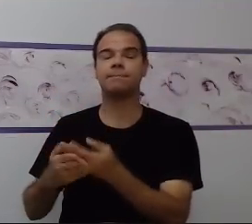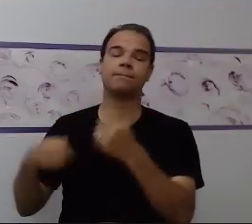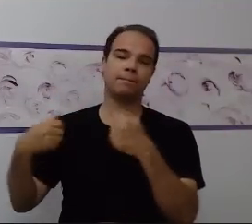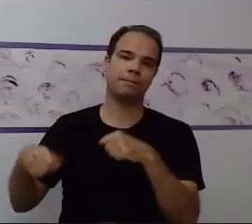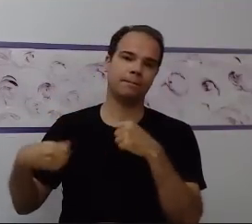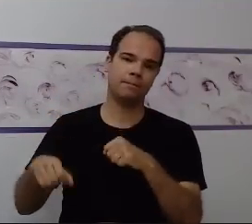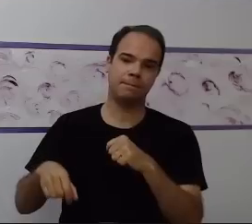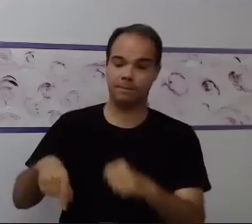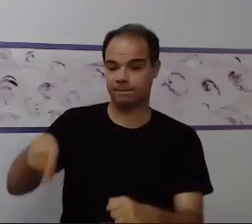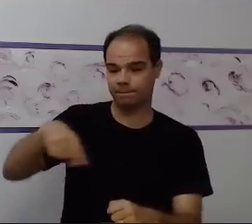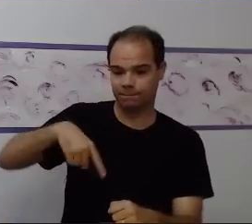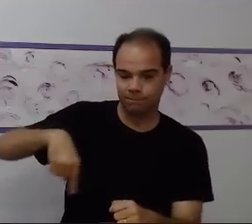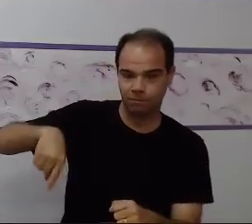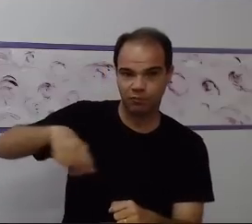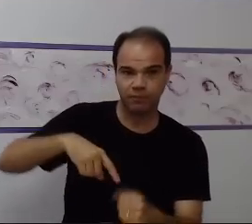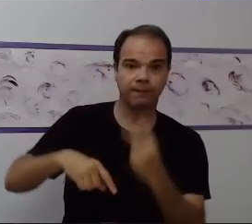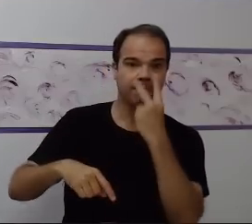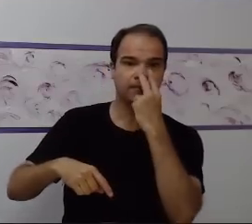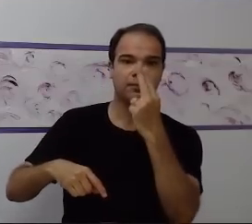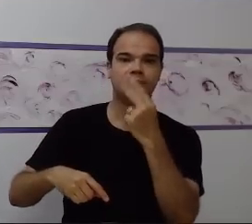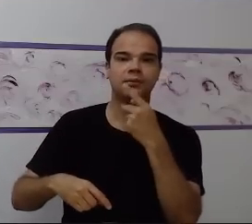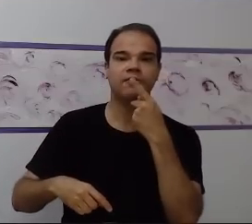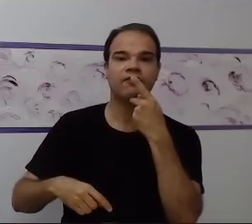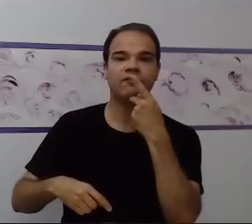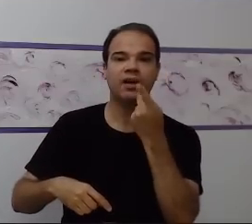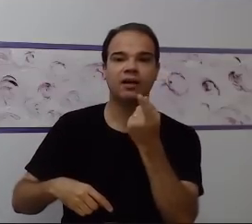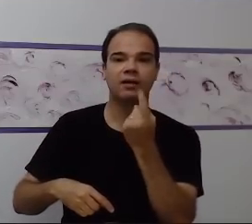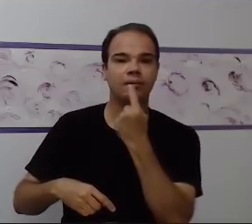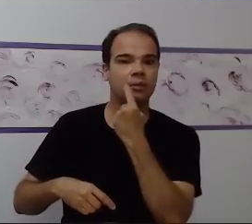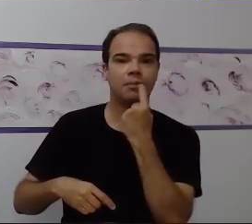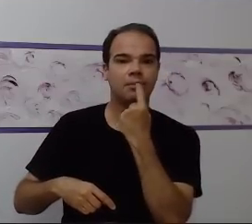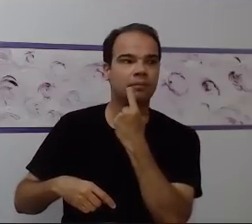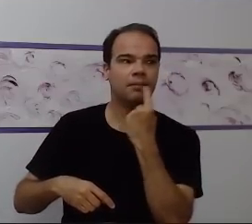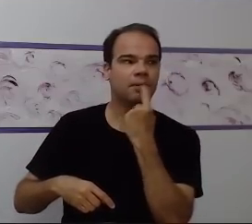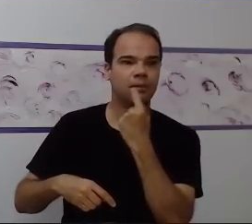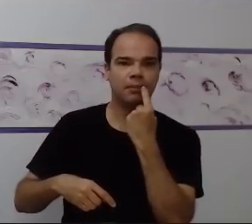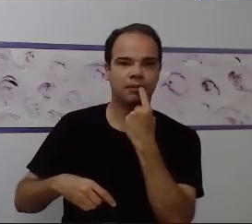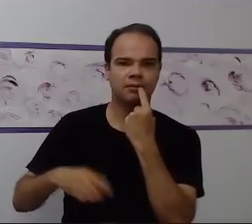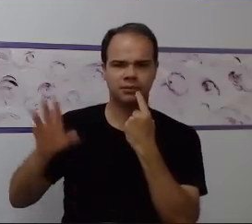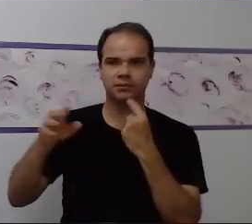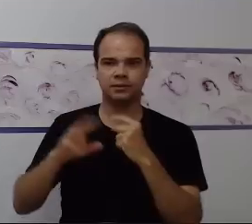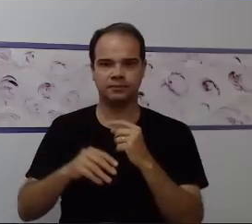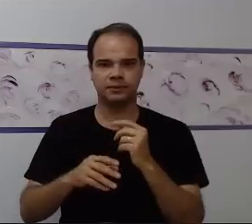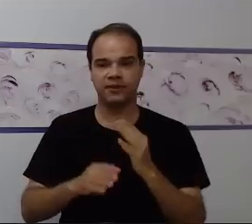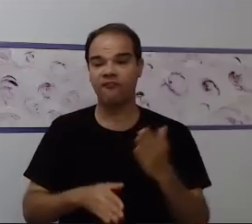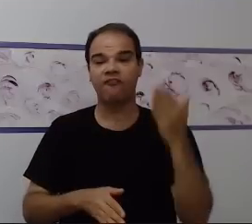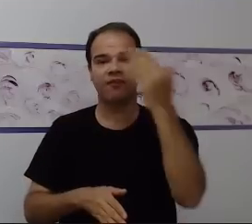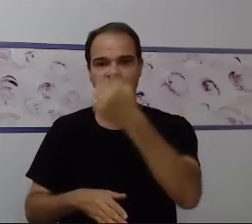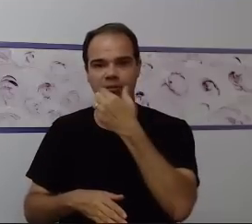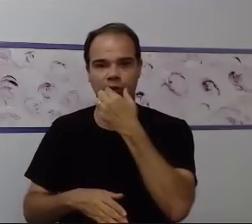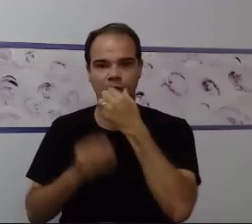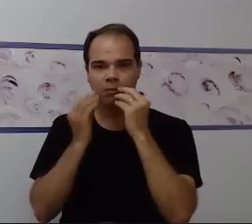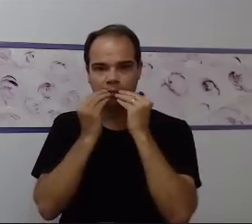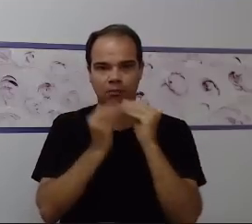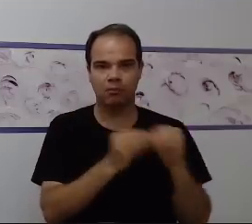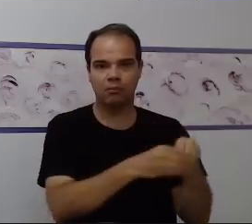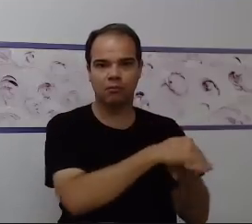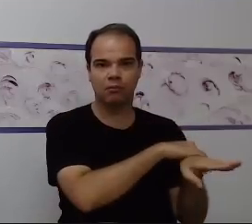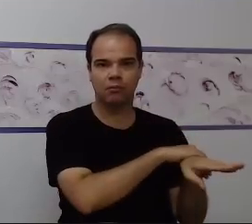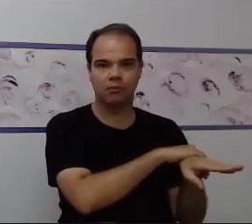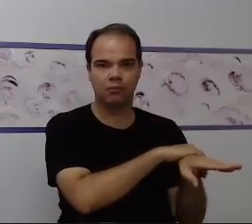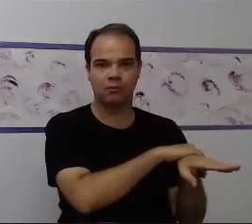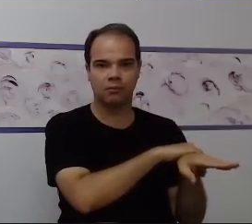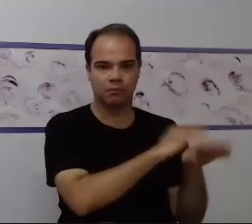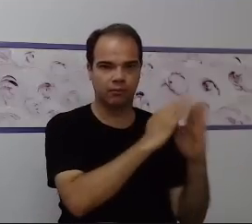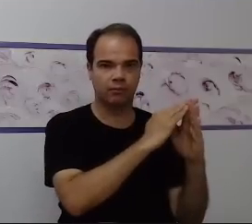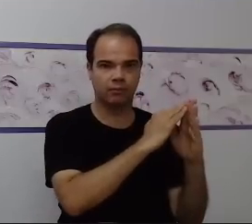da criança. A gente não vem para a escola, a gente não vai para os ambientes e deixa a boca em casa. A gente não para de falar. E aí,